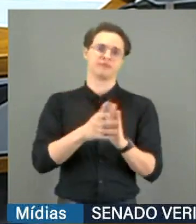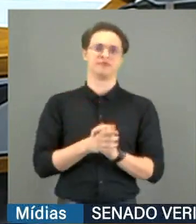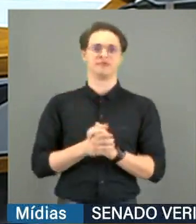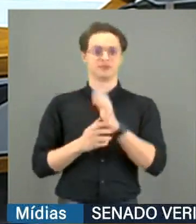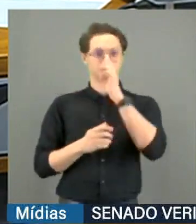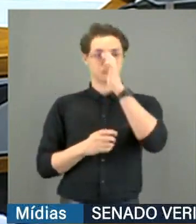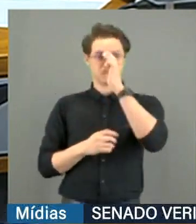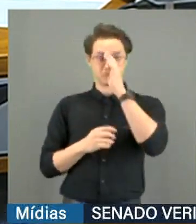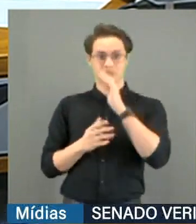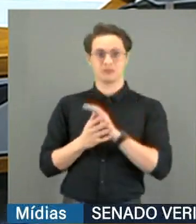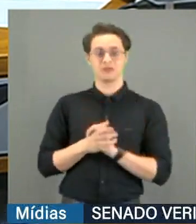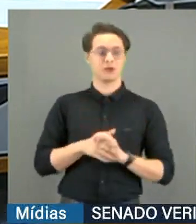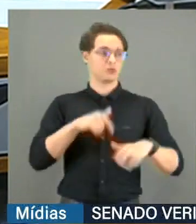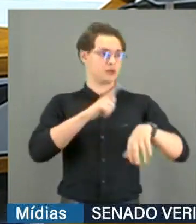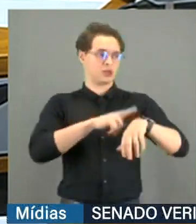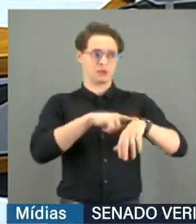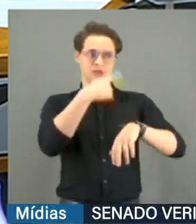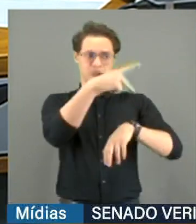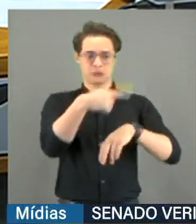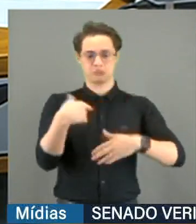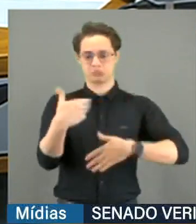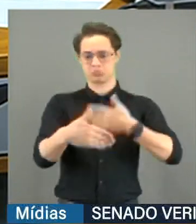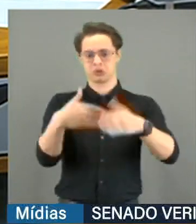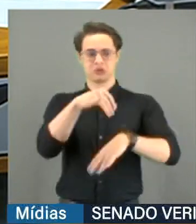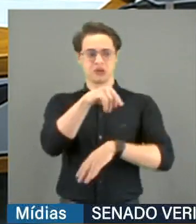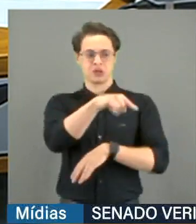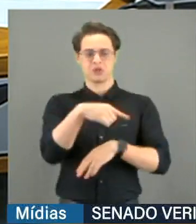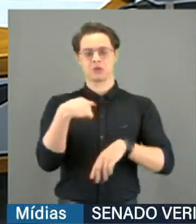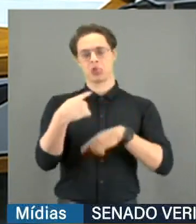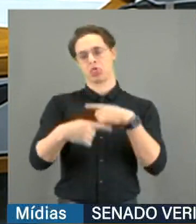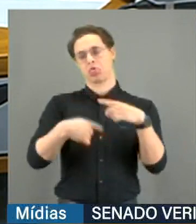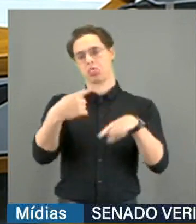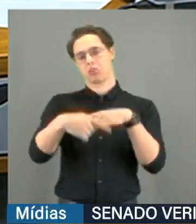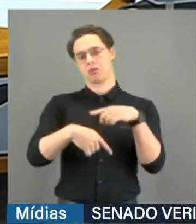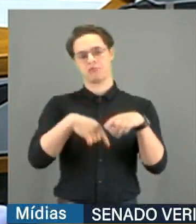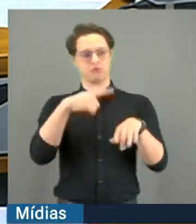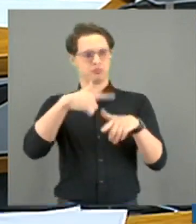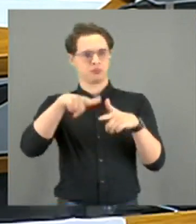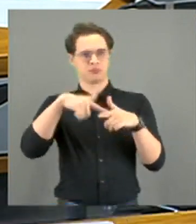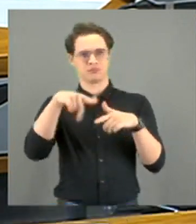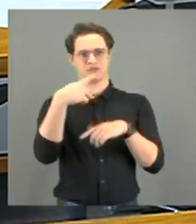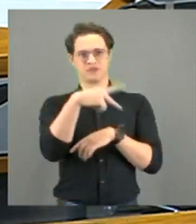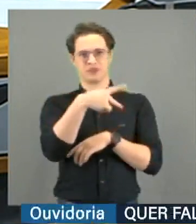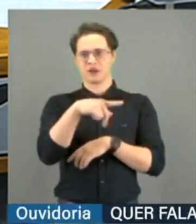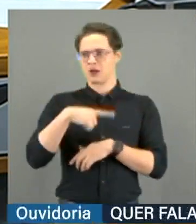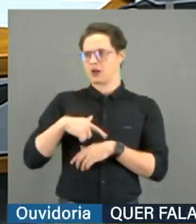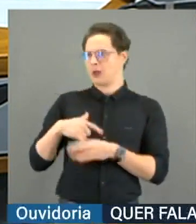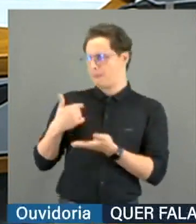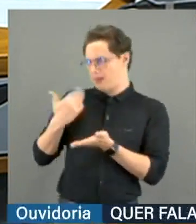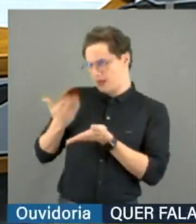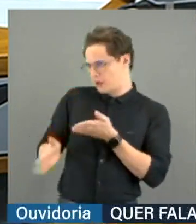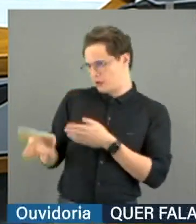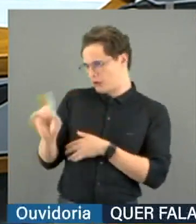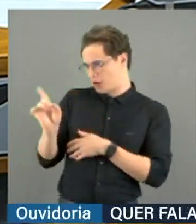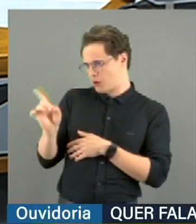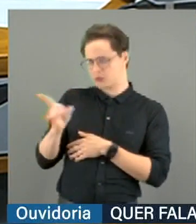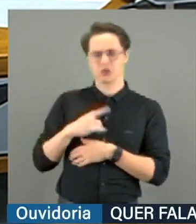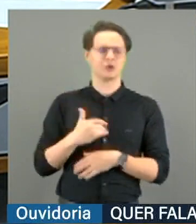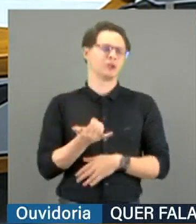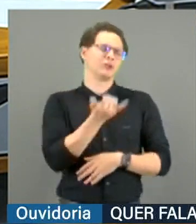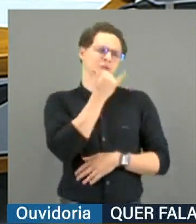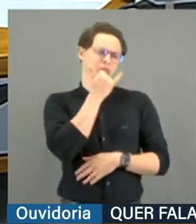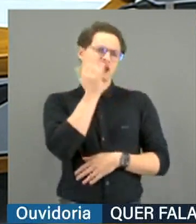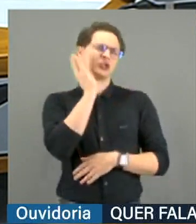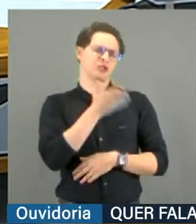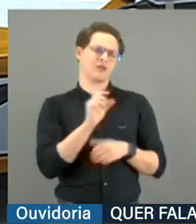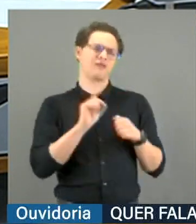O tempo já está dele. Se ele está dispensando o uso do tempo... Não, não estou dispensando. Me perdoe, me perdoe. Já fiz